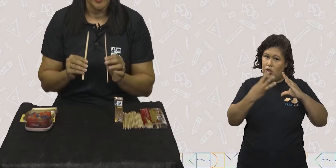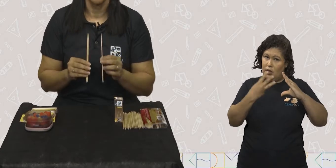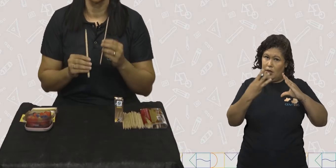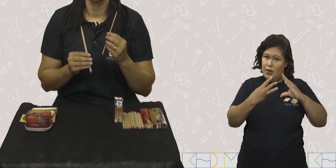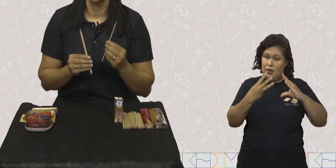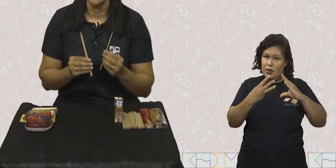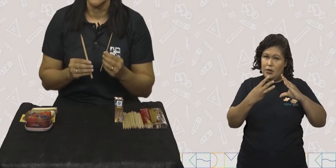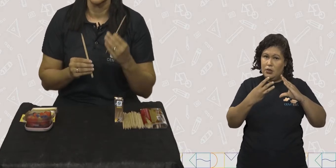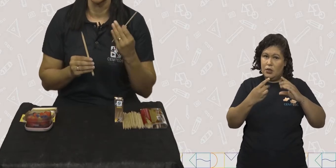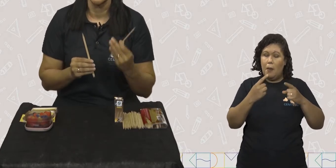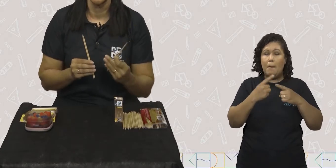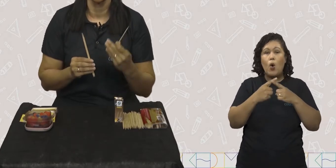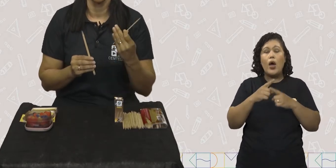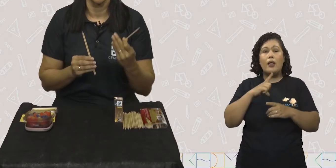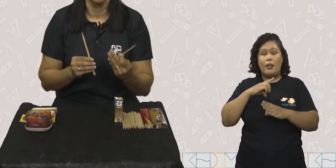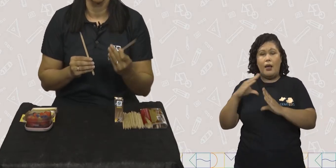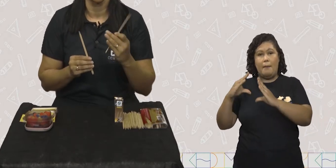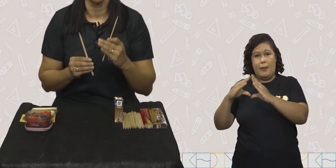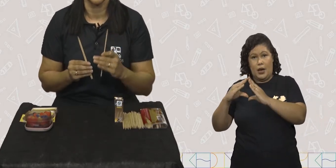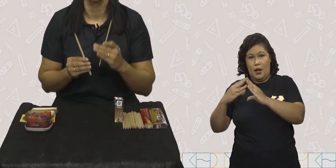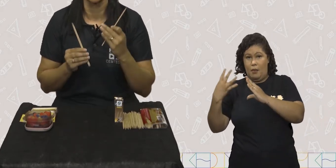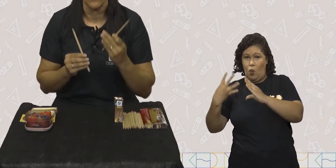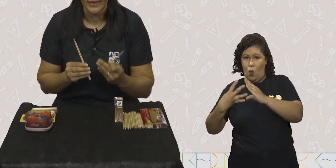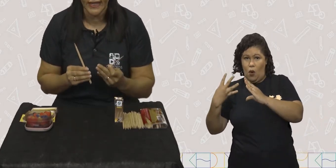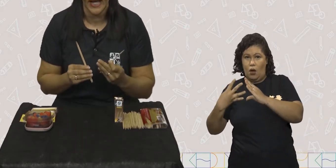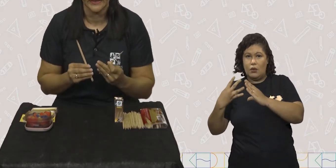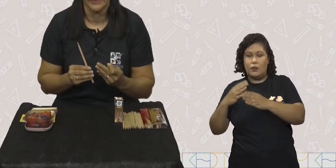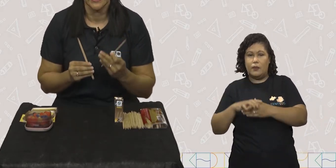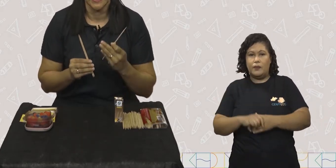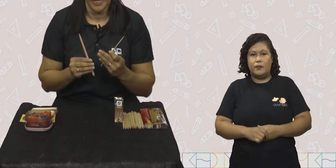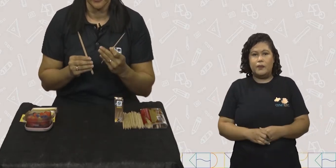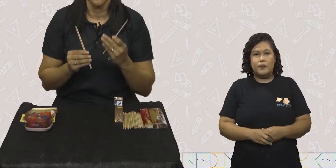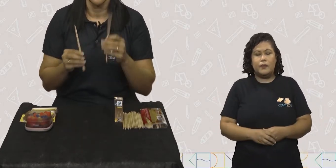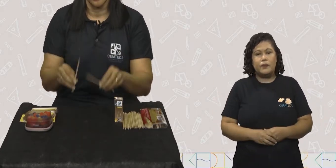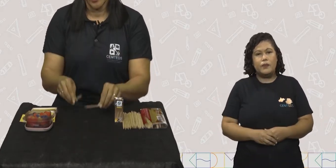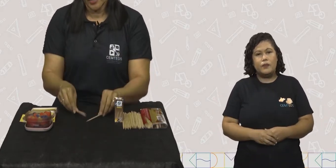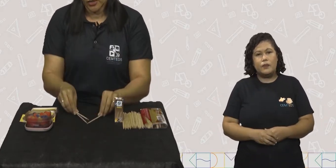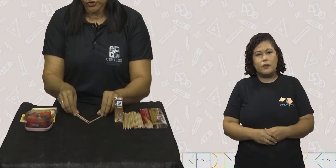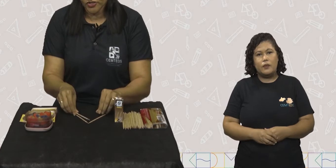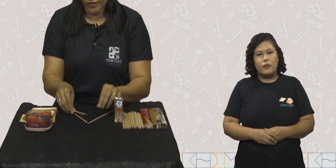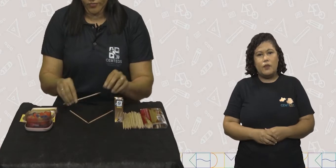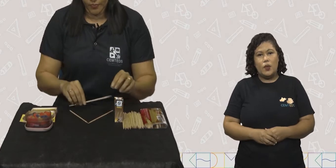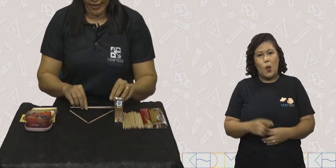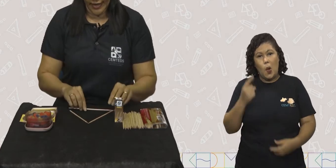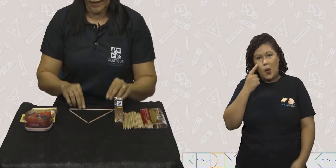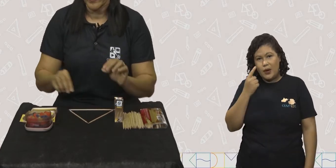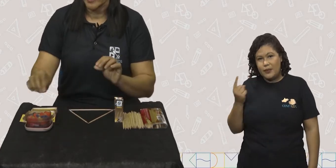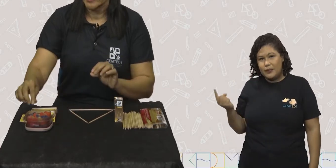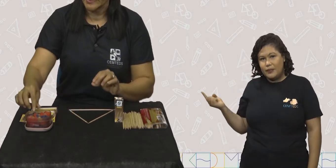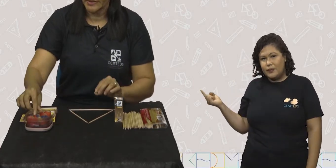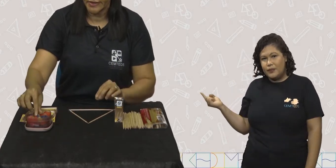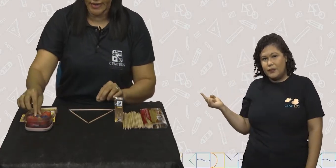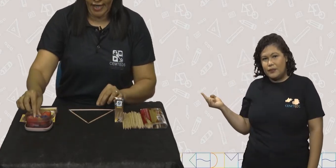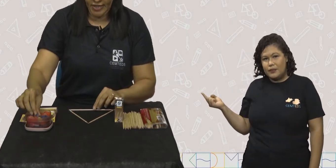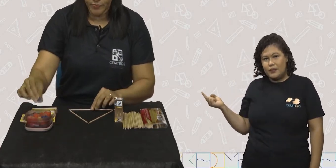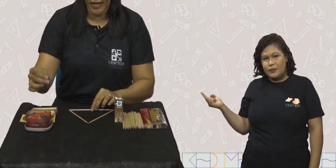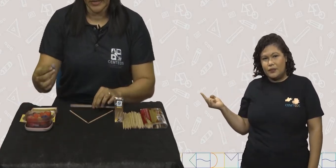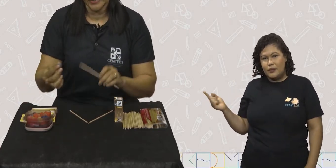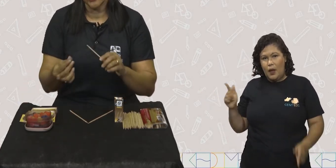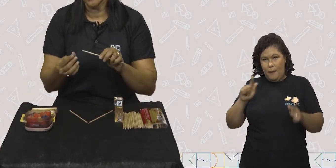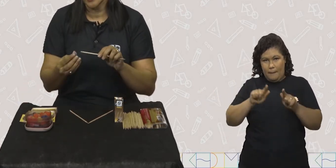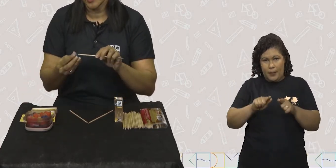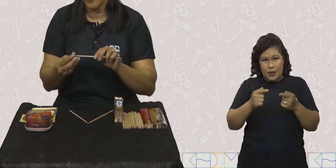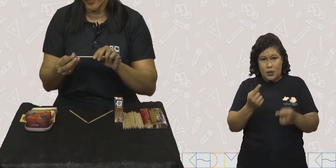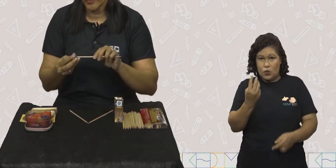porque também existe pirâmide com base quadrada. Certo? Nós vamos pegar três